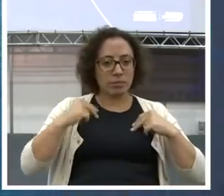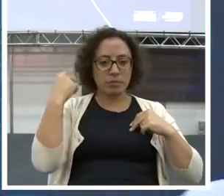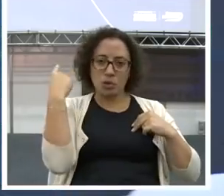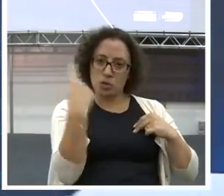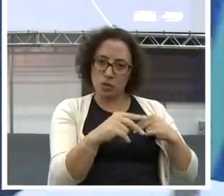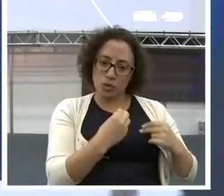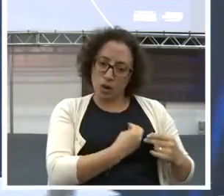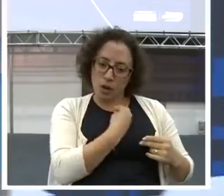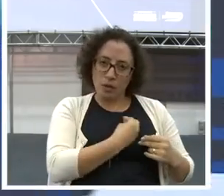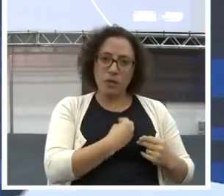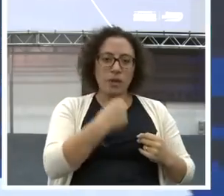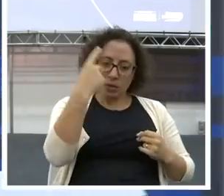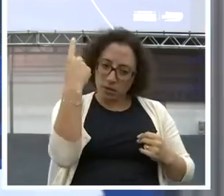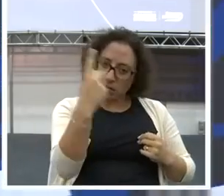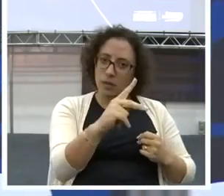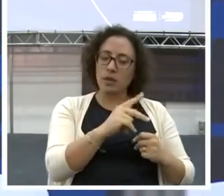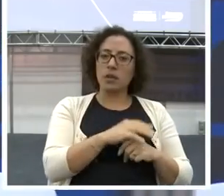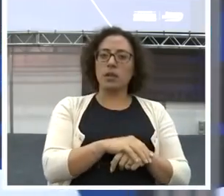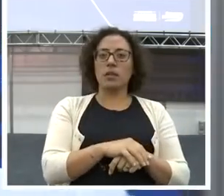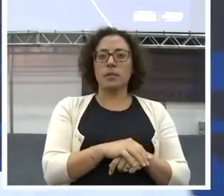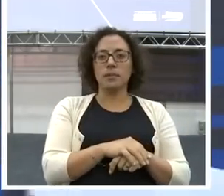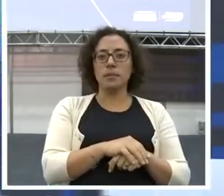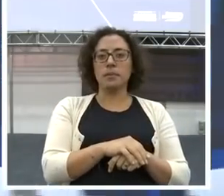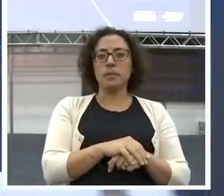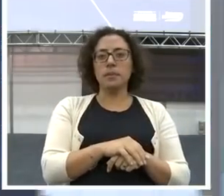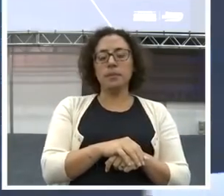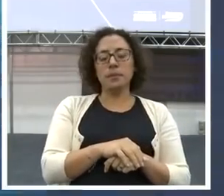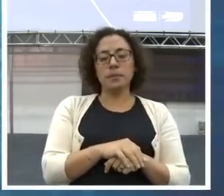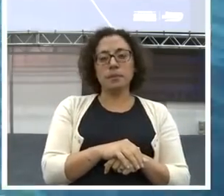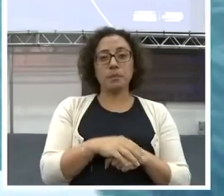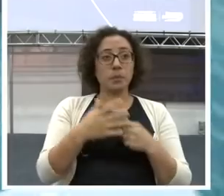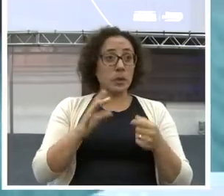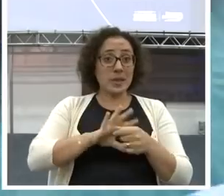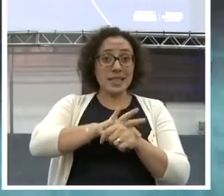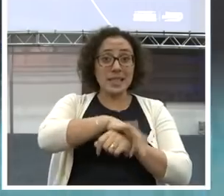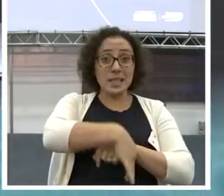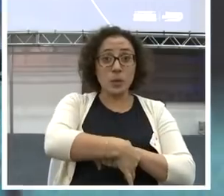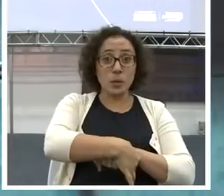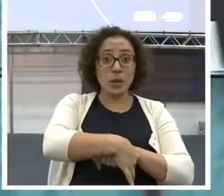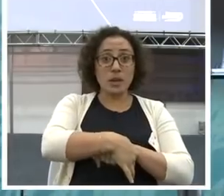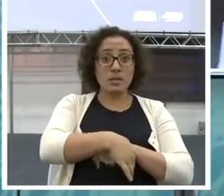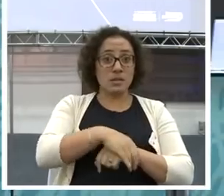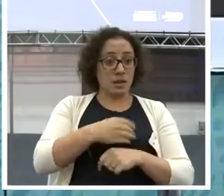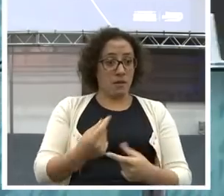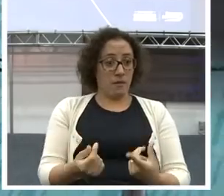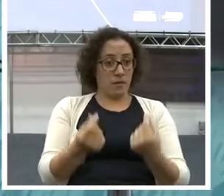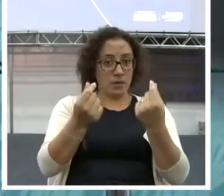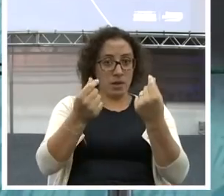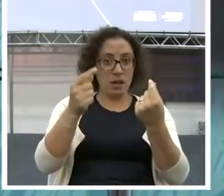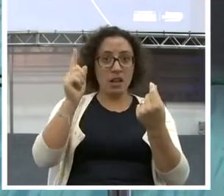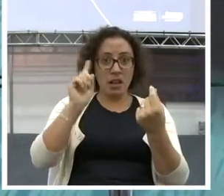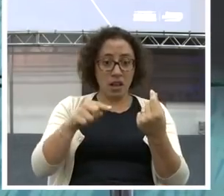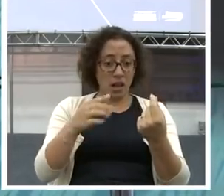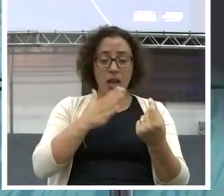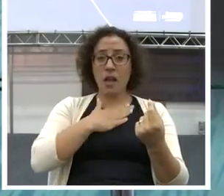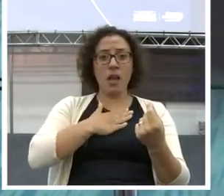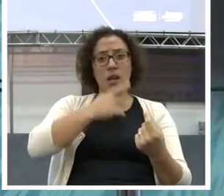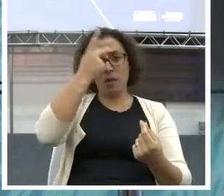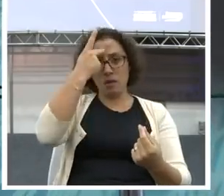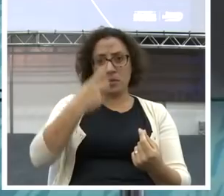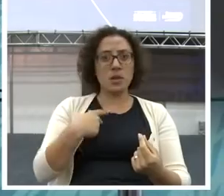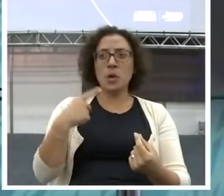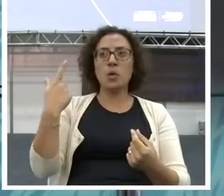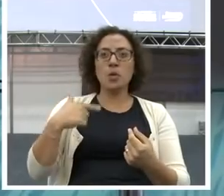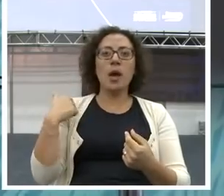Então, quando você foca segurança financeira. Quem vai dar para mim? Sou eu. E não um Bolsa Família. Você